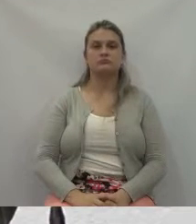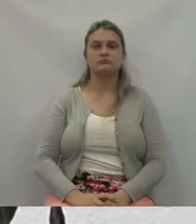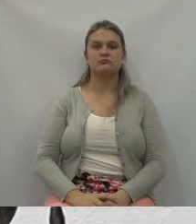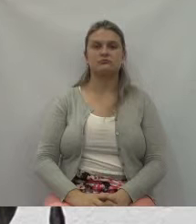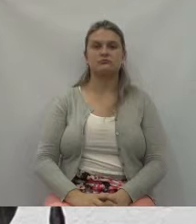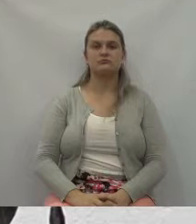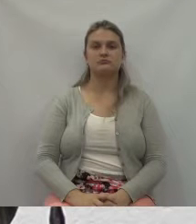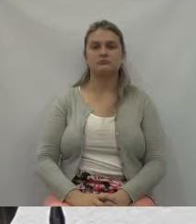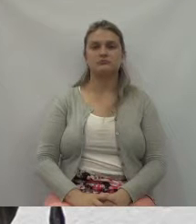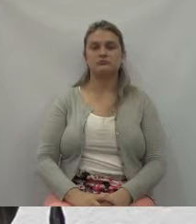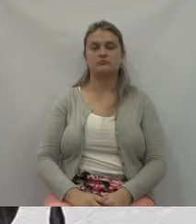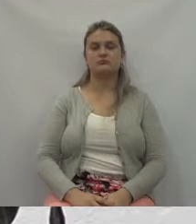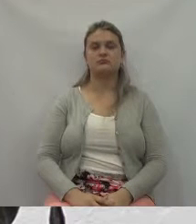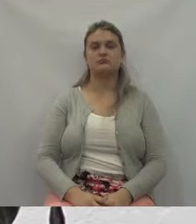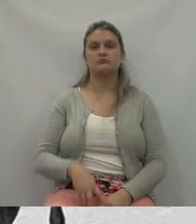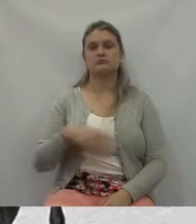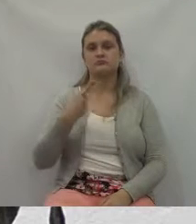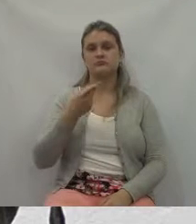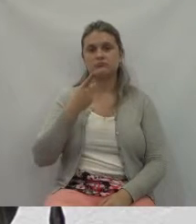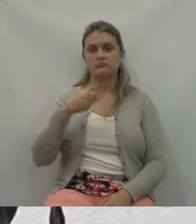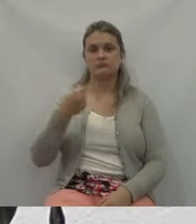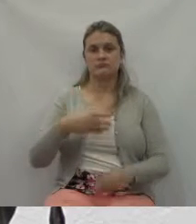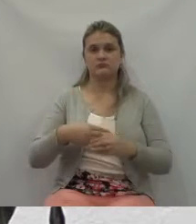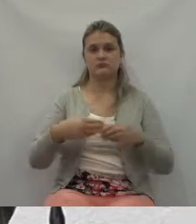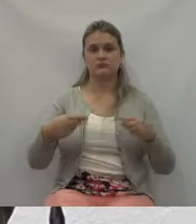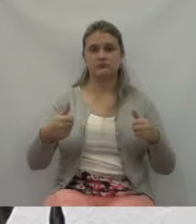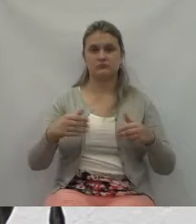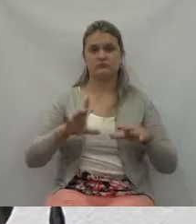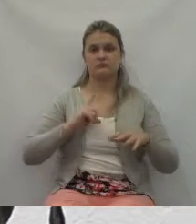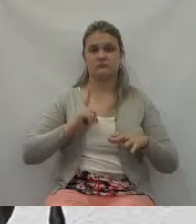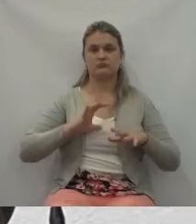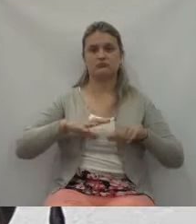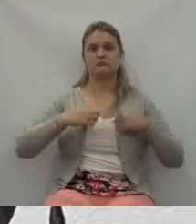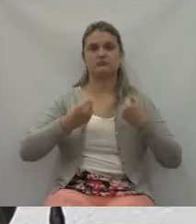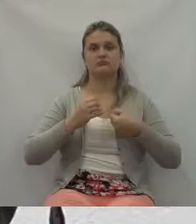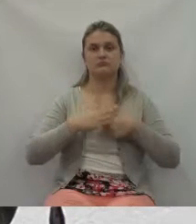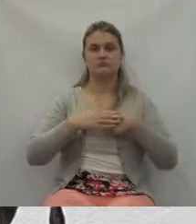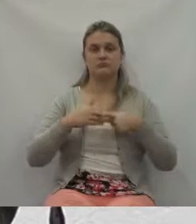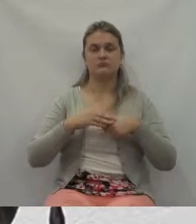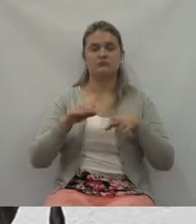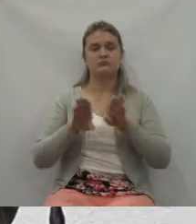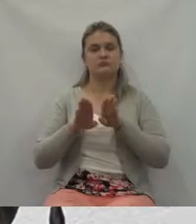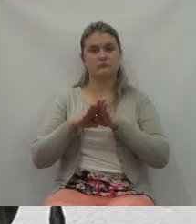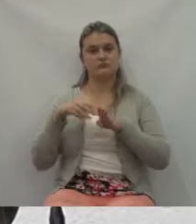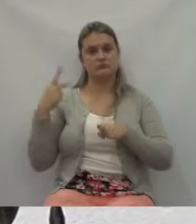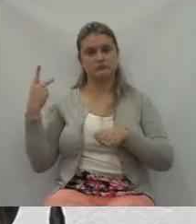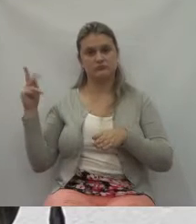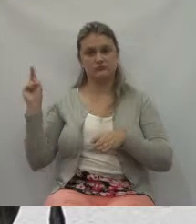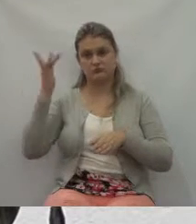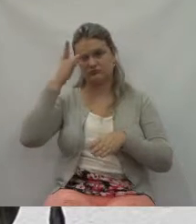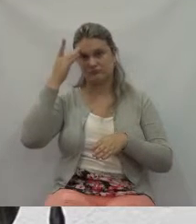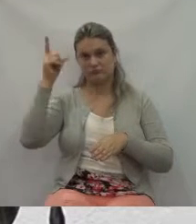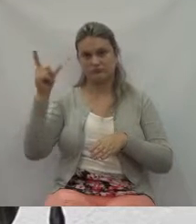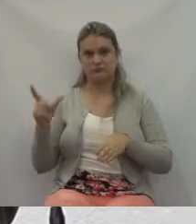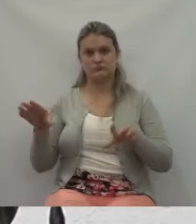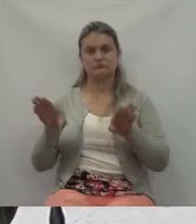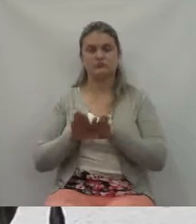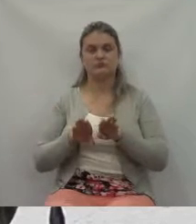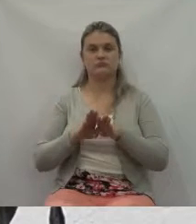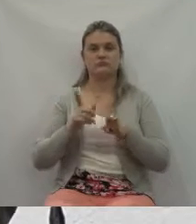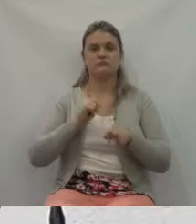essa terra ali conquistou, né, e o senhor também conquistou as pessoas dessa terra.